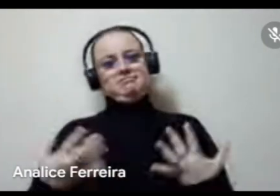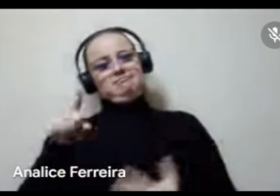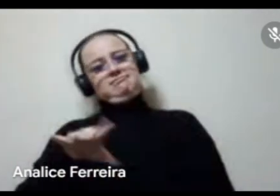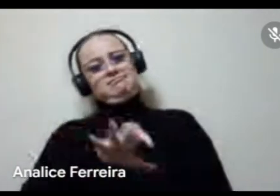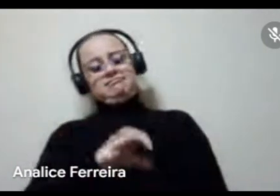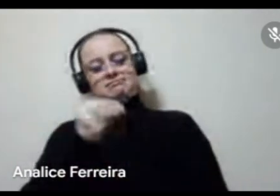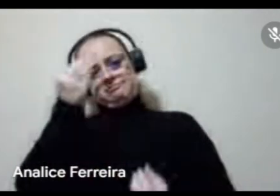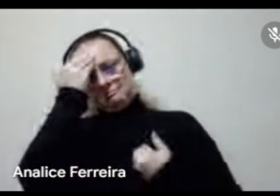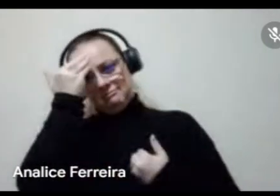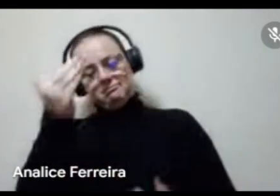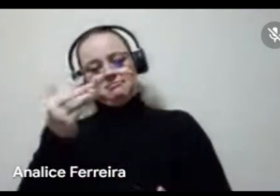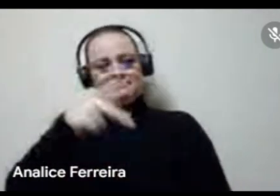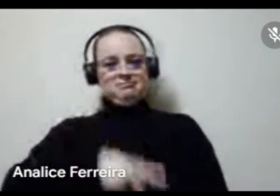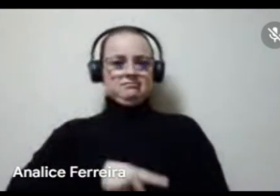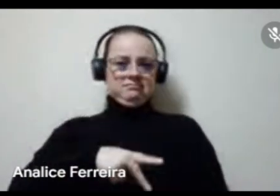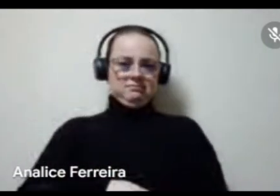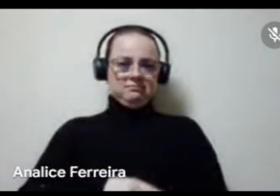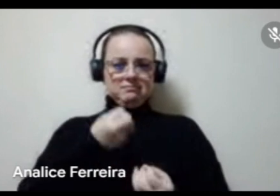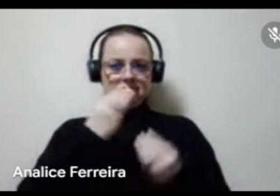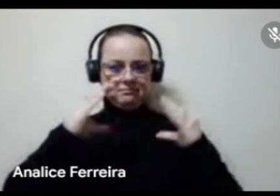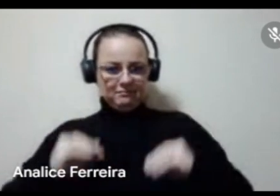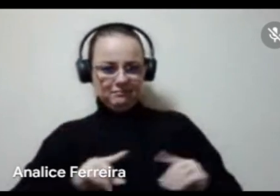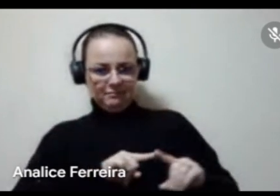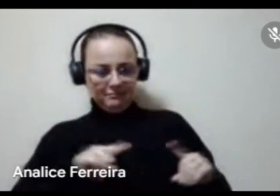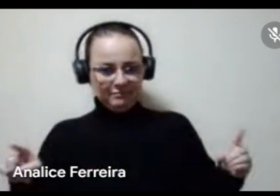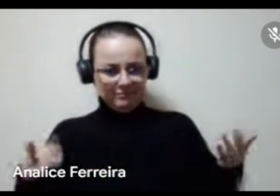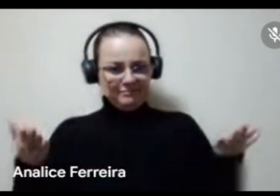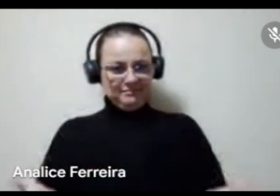muito obrigada mesmo e uma boa noite para vocês, tá bom?